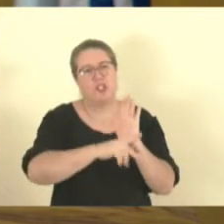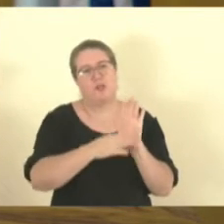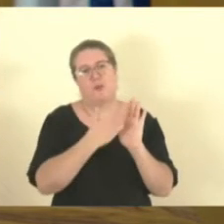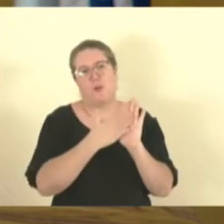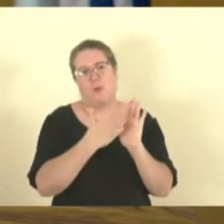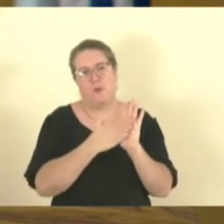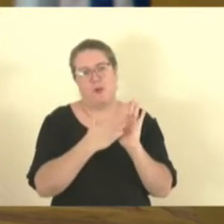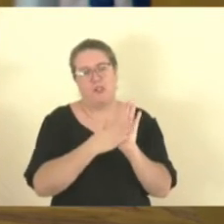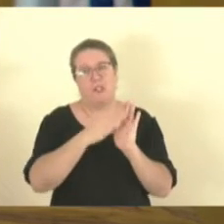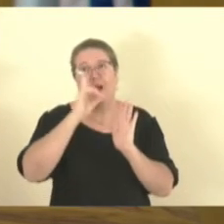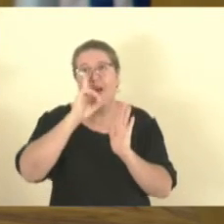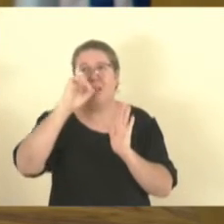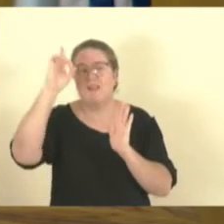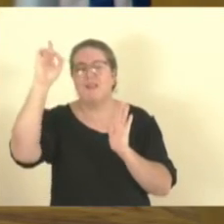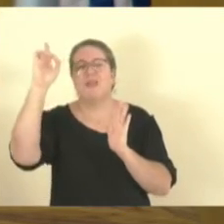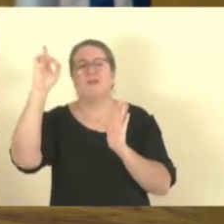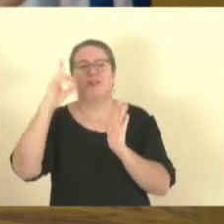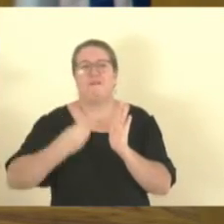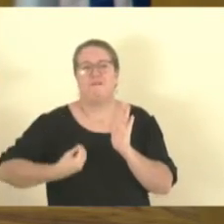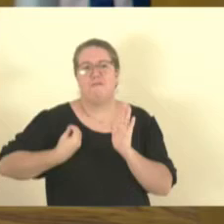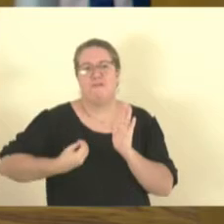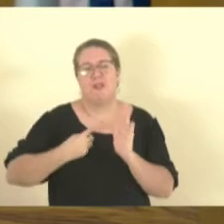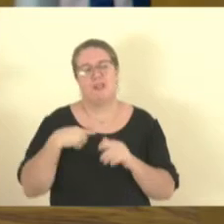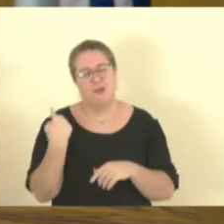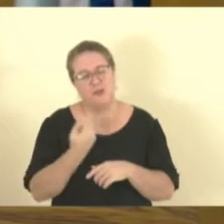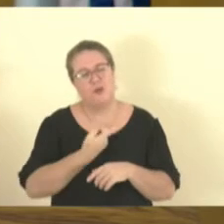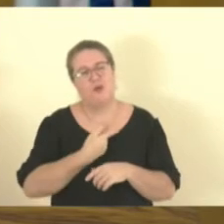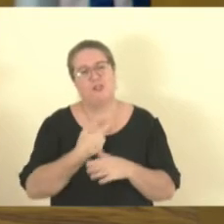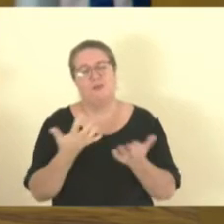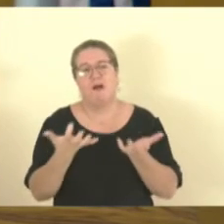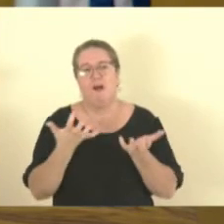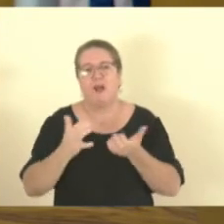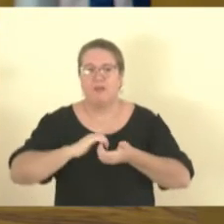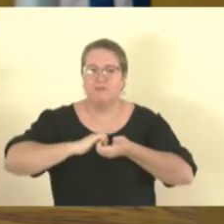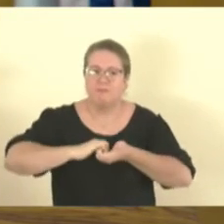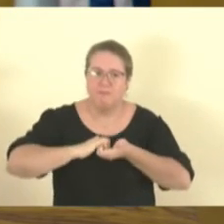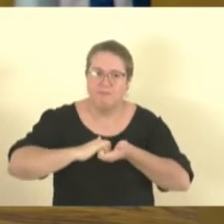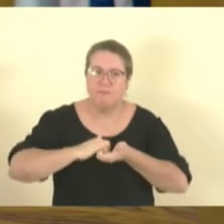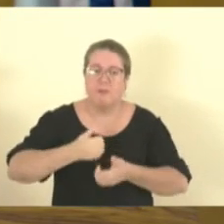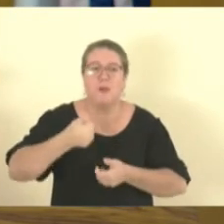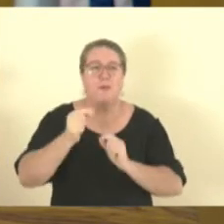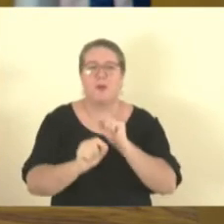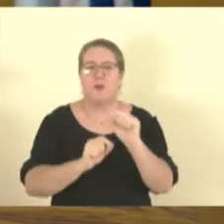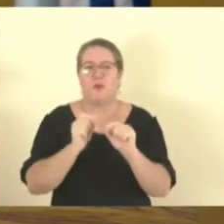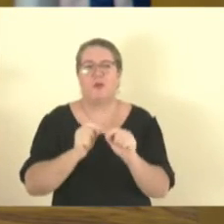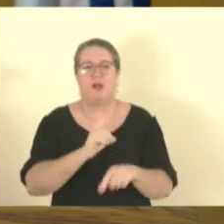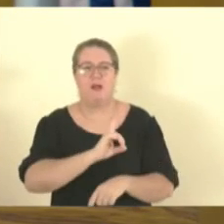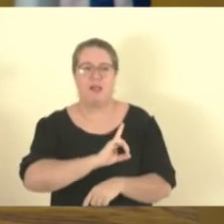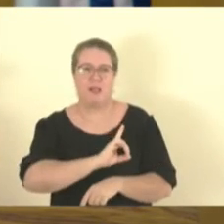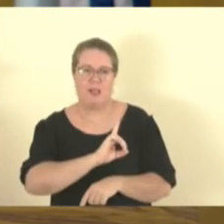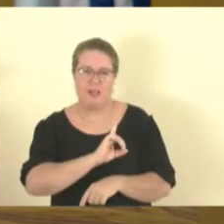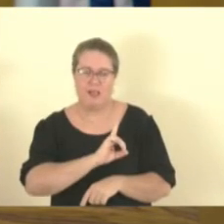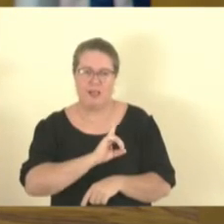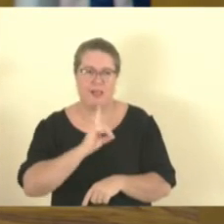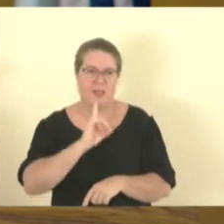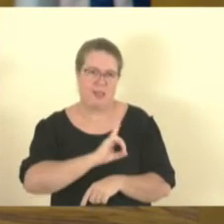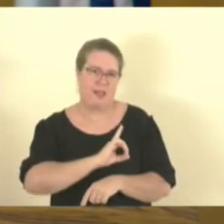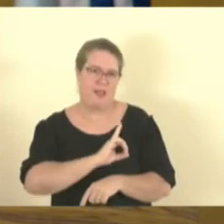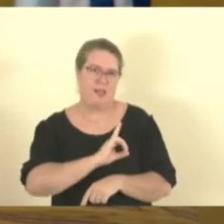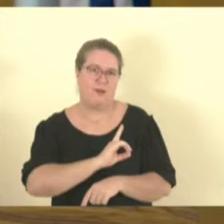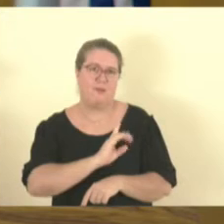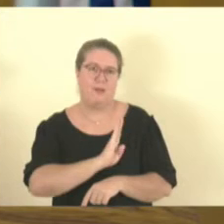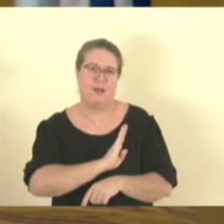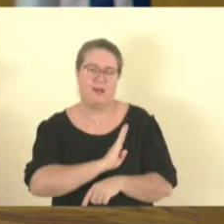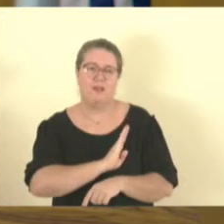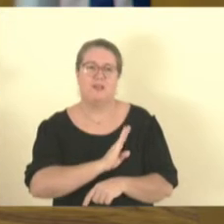colocado na nossa vida. Mas quero saudar, primeiramente, ao deputado Danilo Baiense, que está aqui